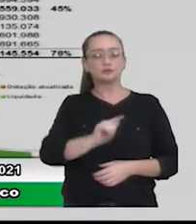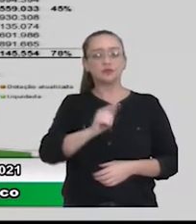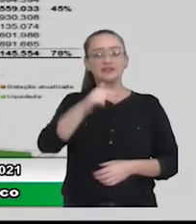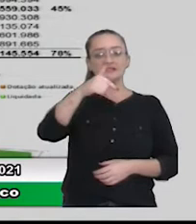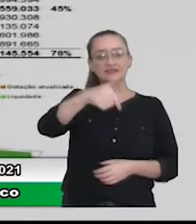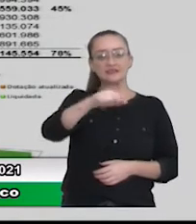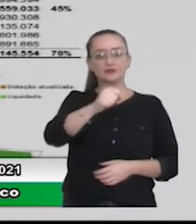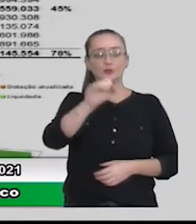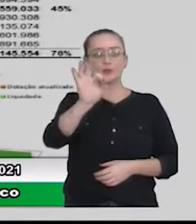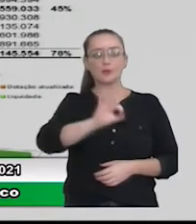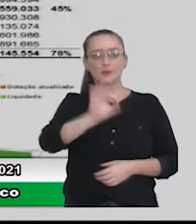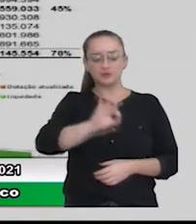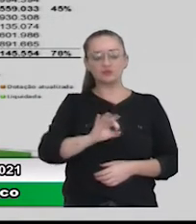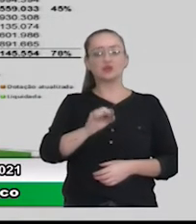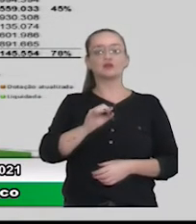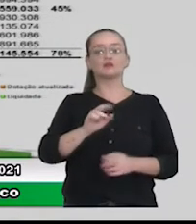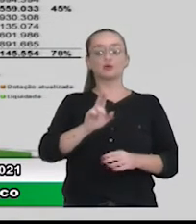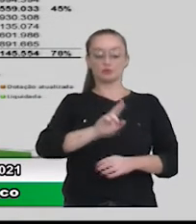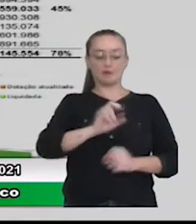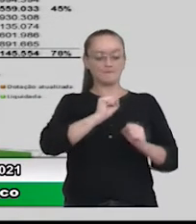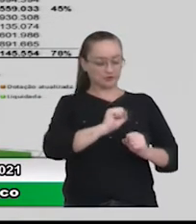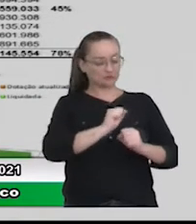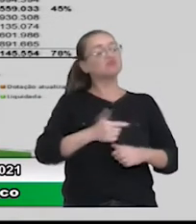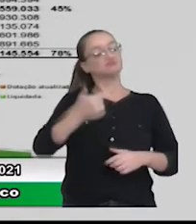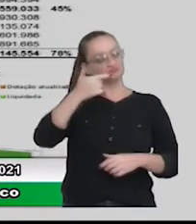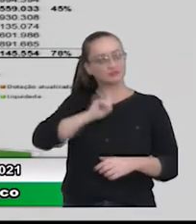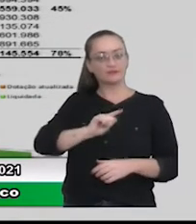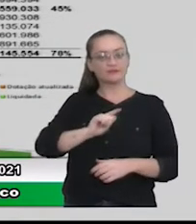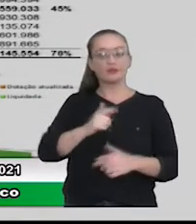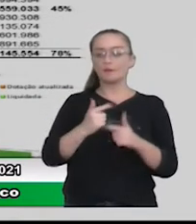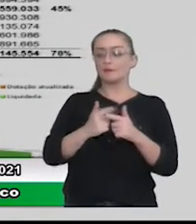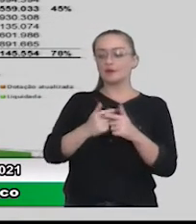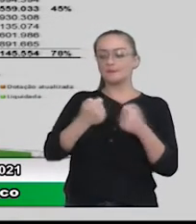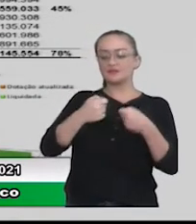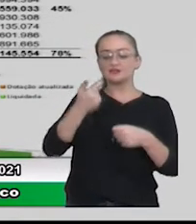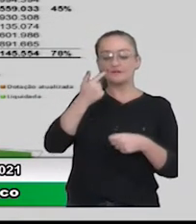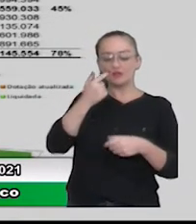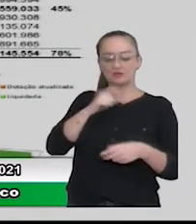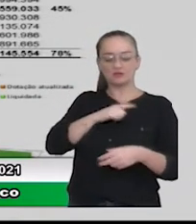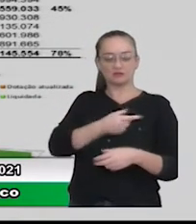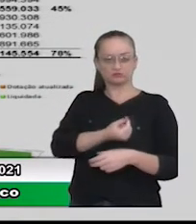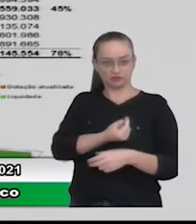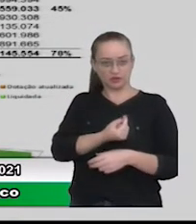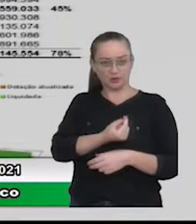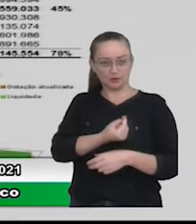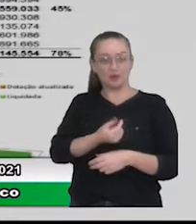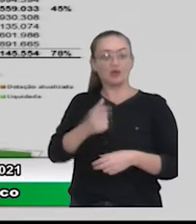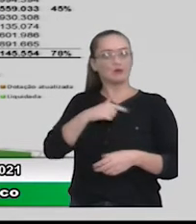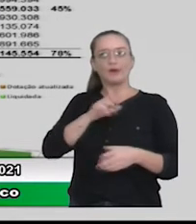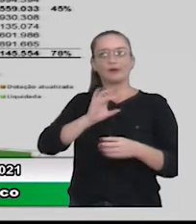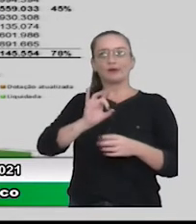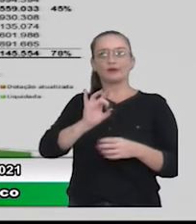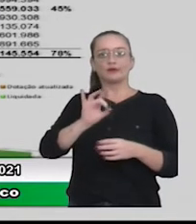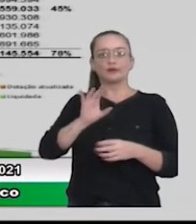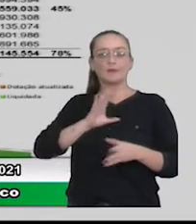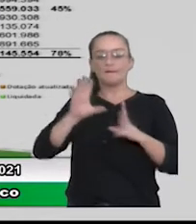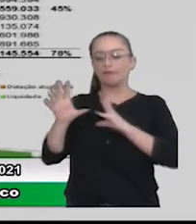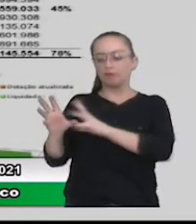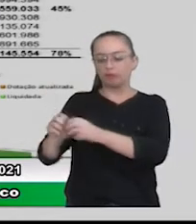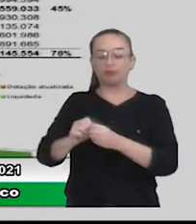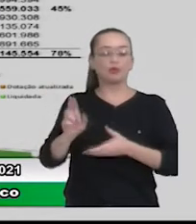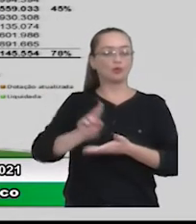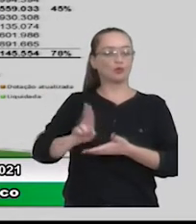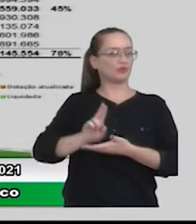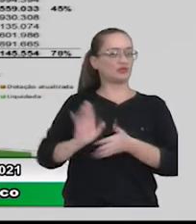% do que eu podia utilizar. Por quê? Porque eu tenho que ver o que eu tenho de receita. E a receita não é eu pegar tudo o que eu arrecadei.